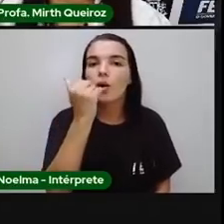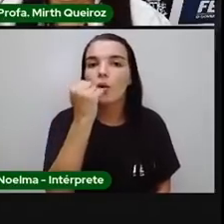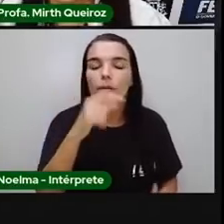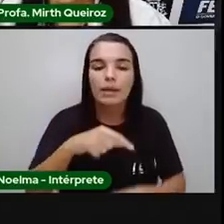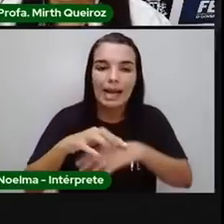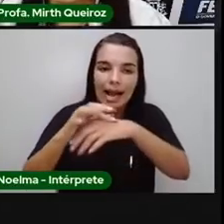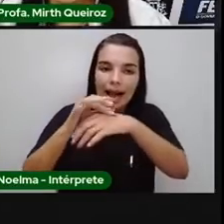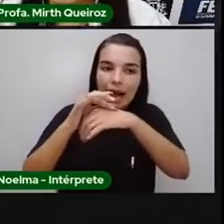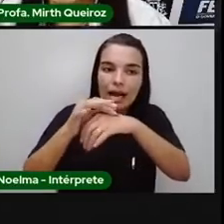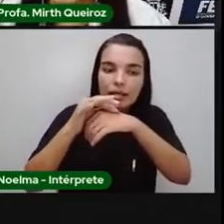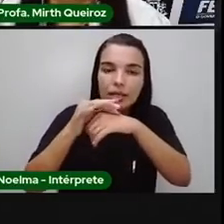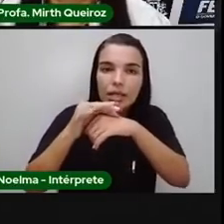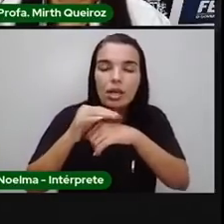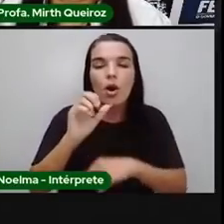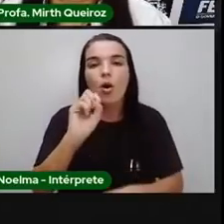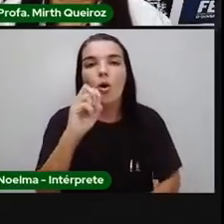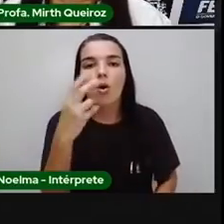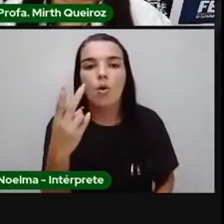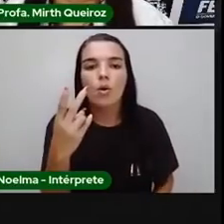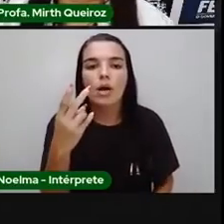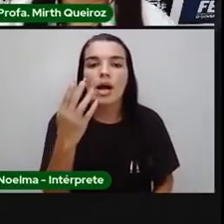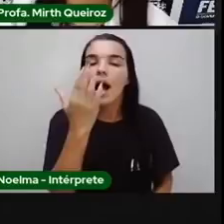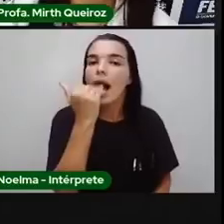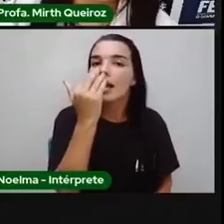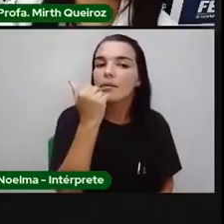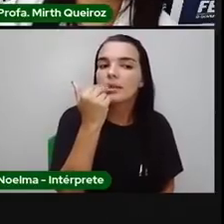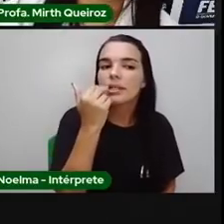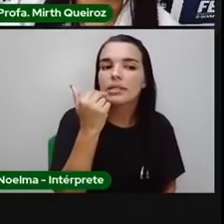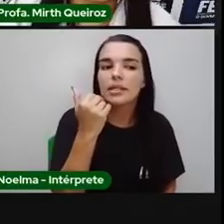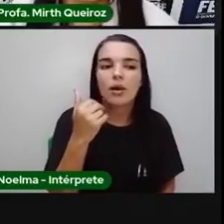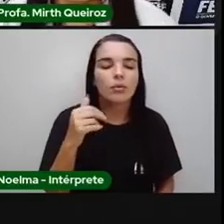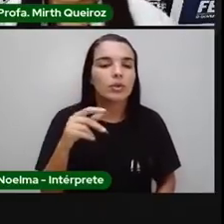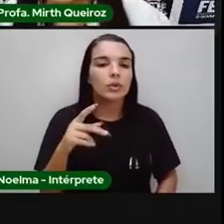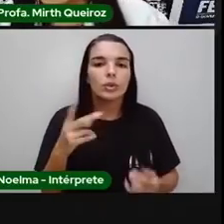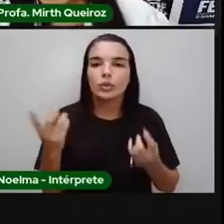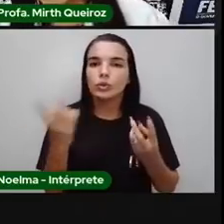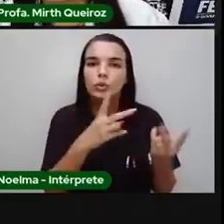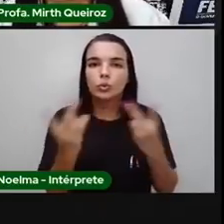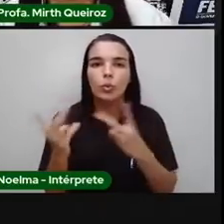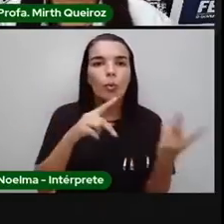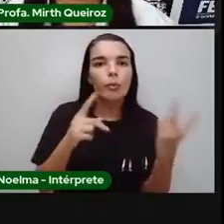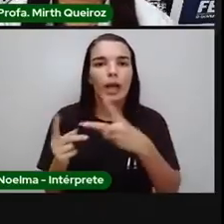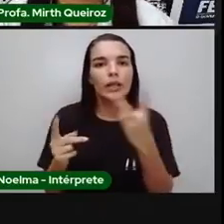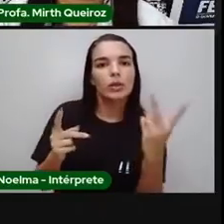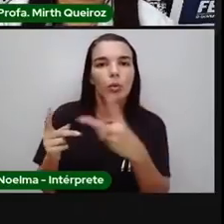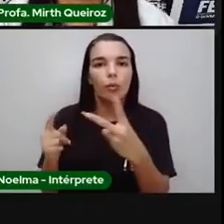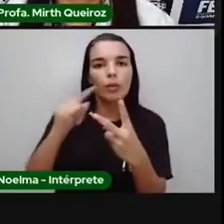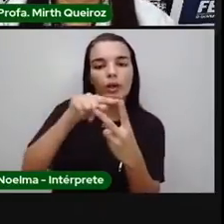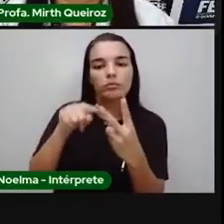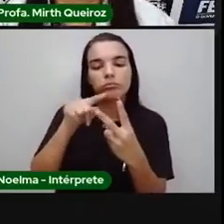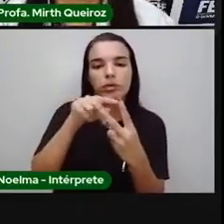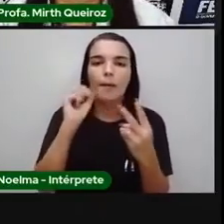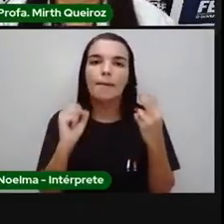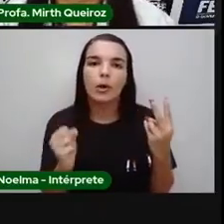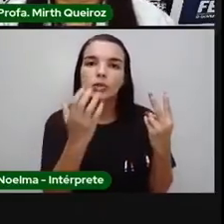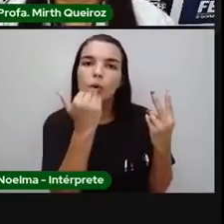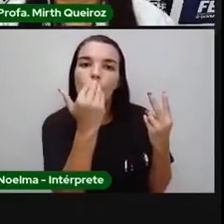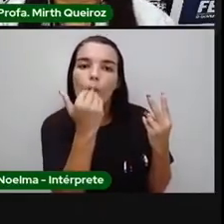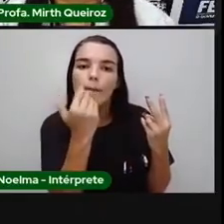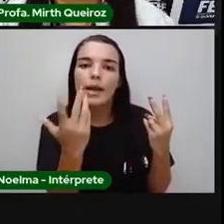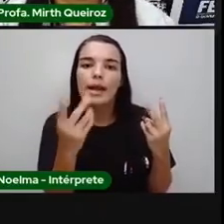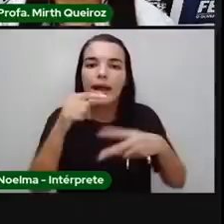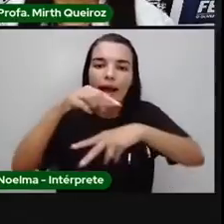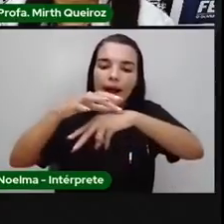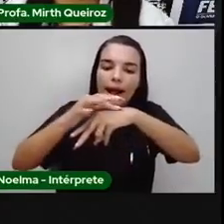chamados de onívoros, que têm uma alimentação variada. O que é isso, pró? Alimentação variada. Porque herbívoros